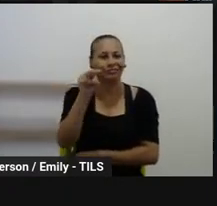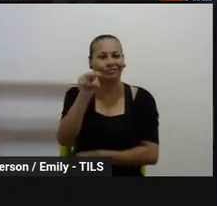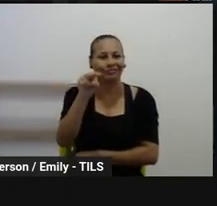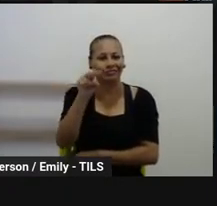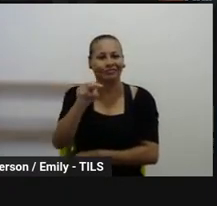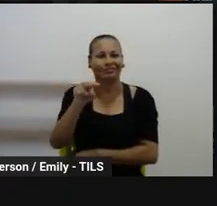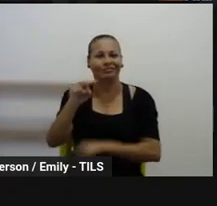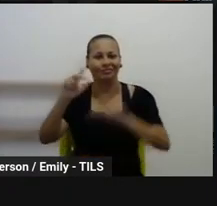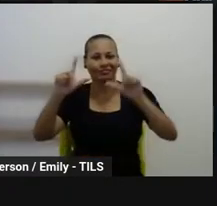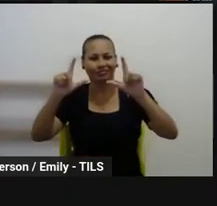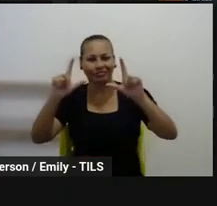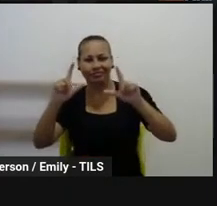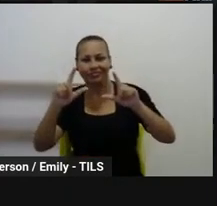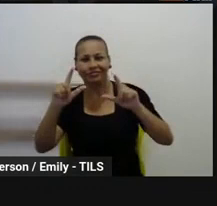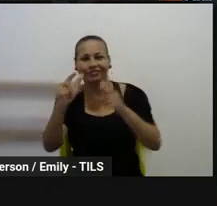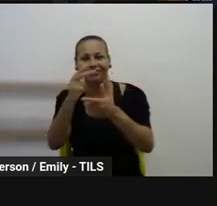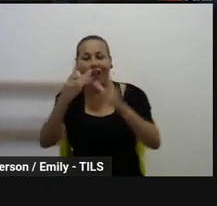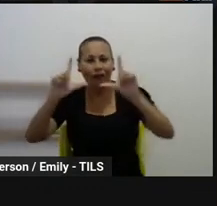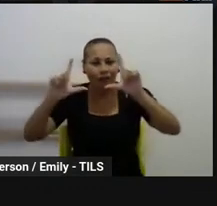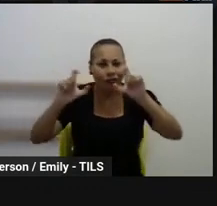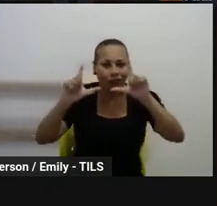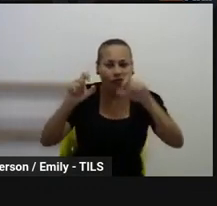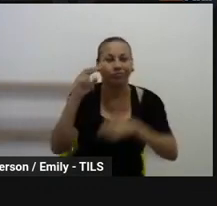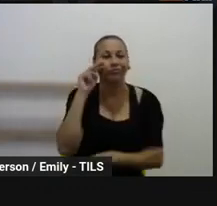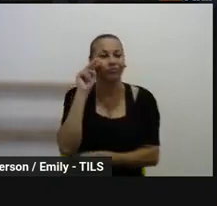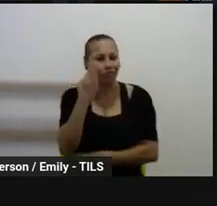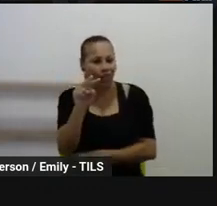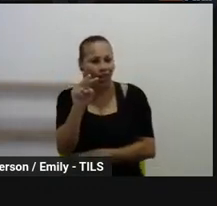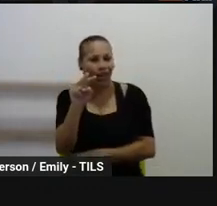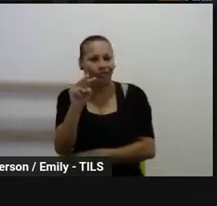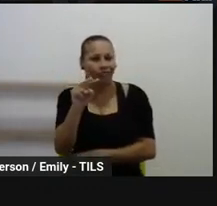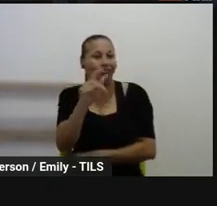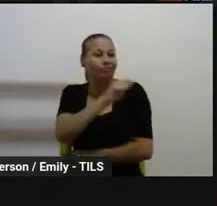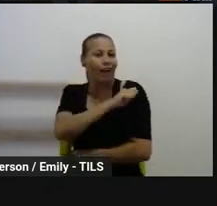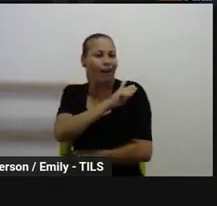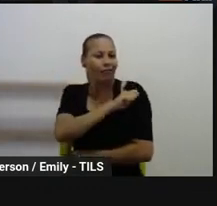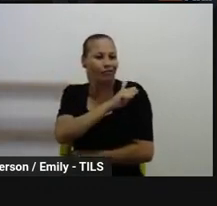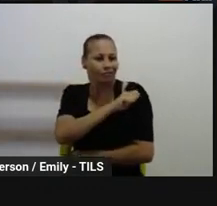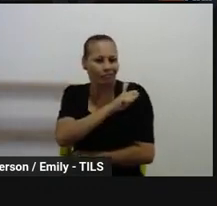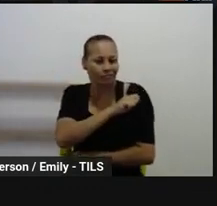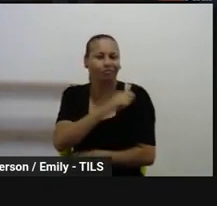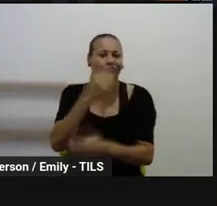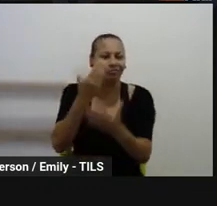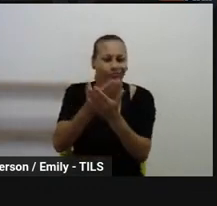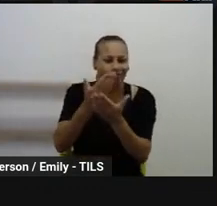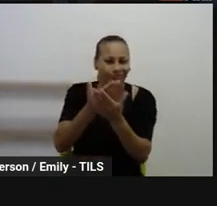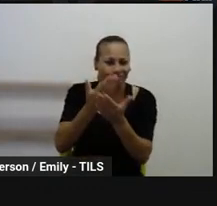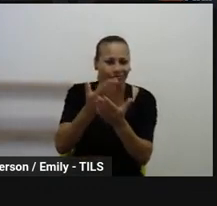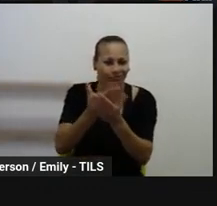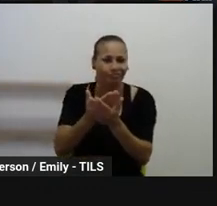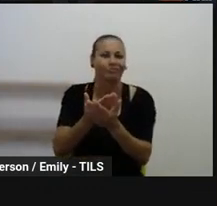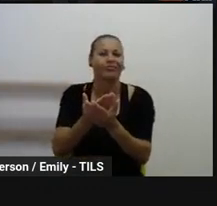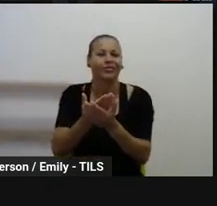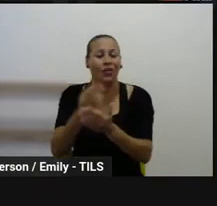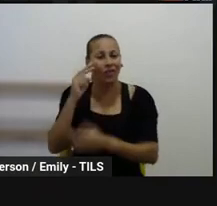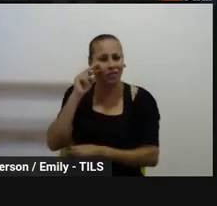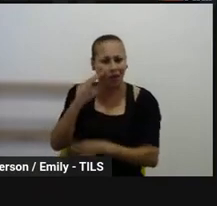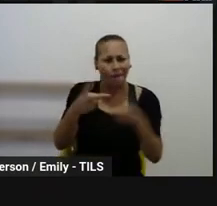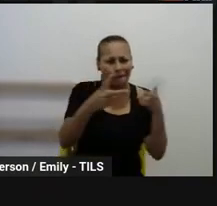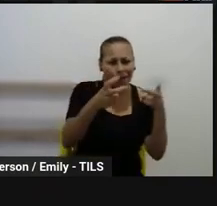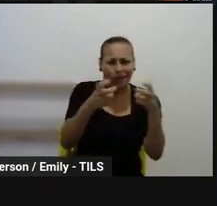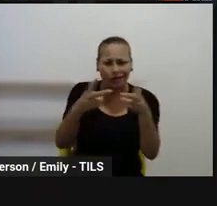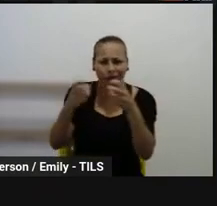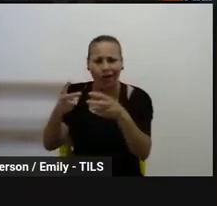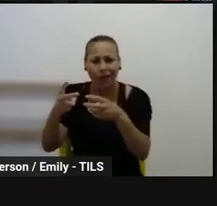de Cuba, da Espanha, e a maioria é da Venezuela. Então, percebam que todos esses